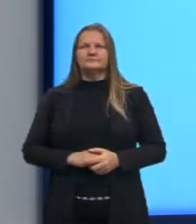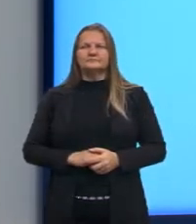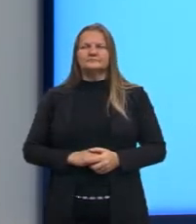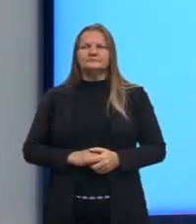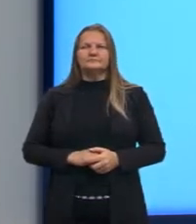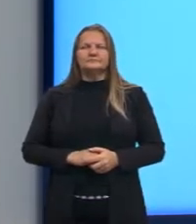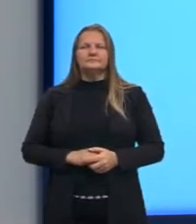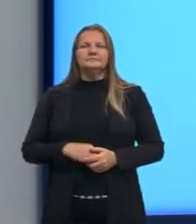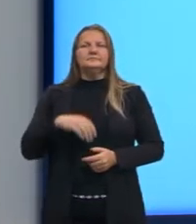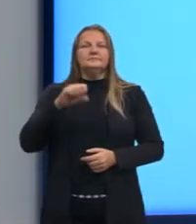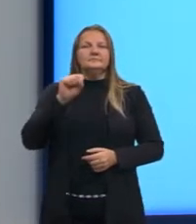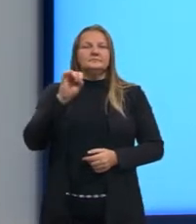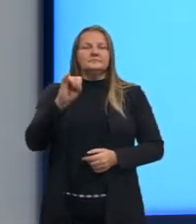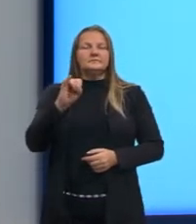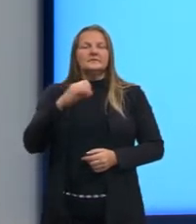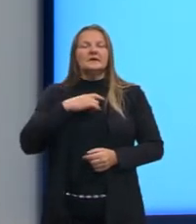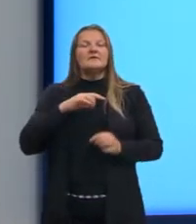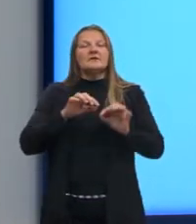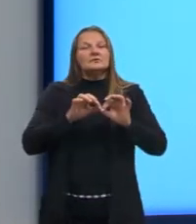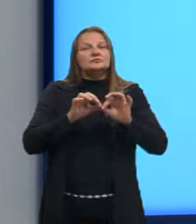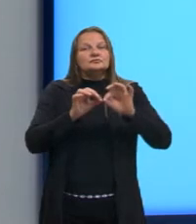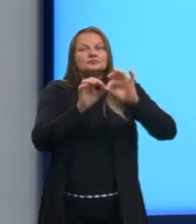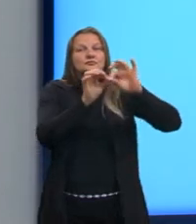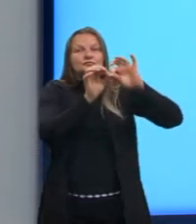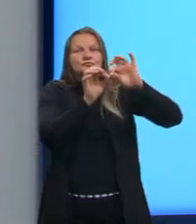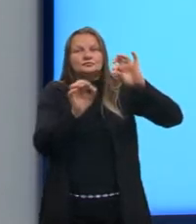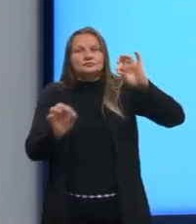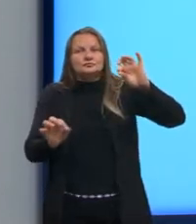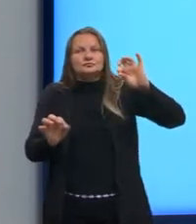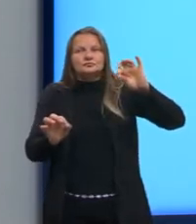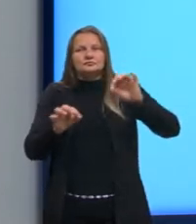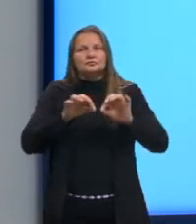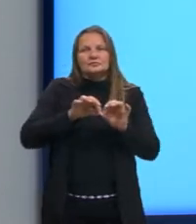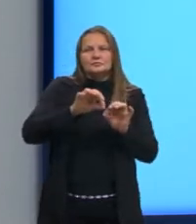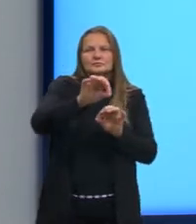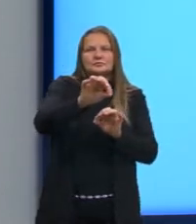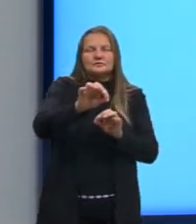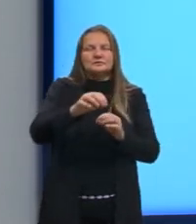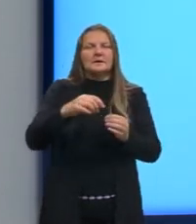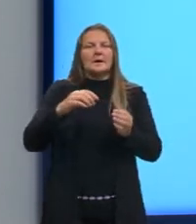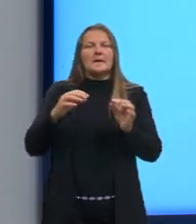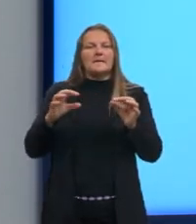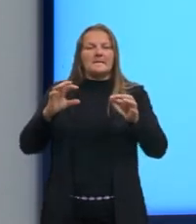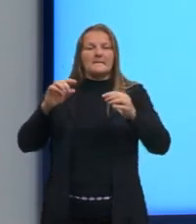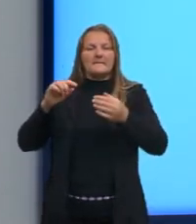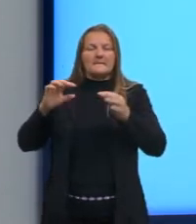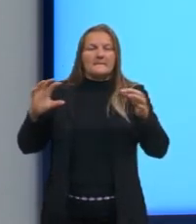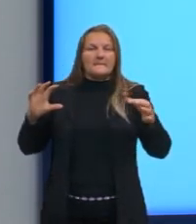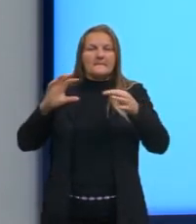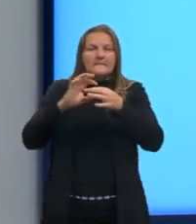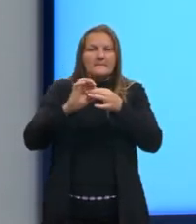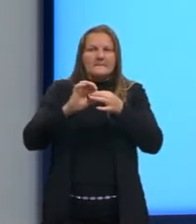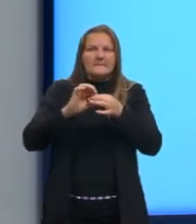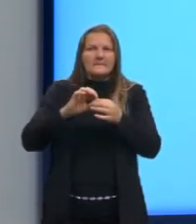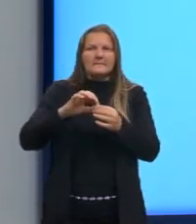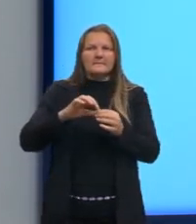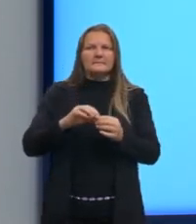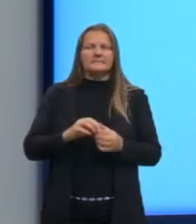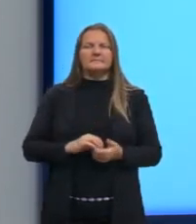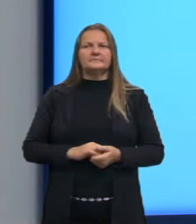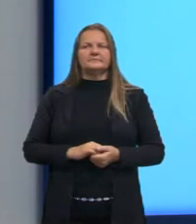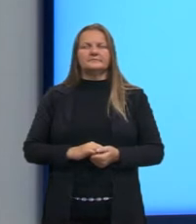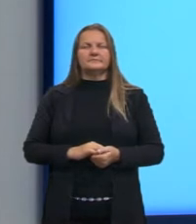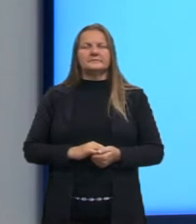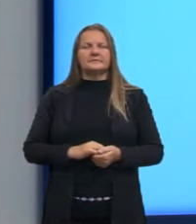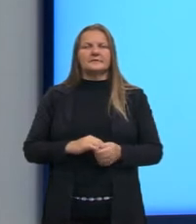Quando nós falamos em distância, então, nós precisamos, né? Unir esses dois pontos através de um segmento